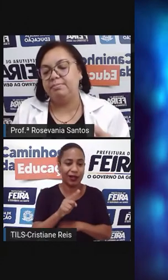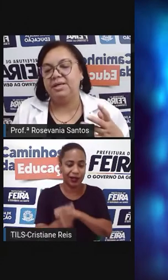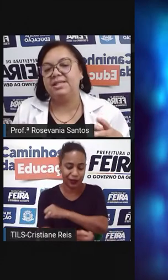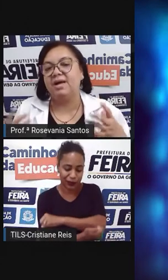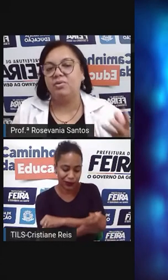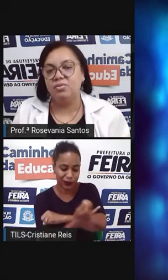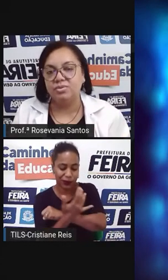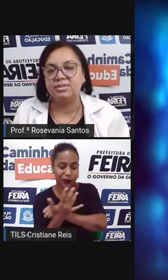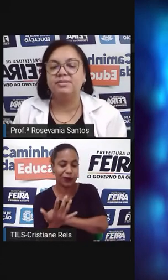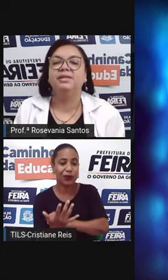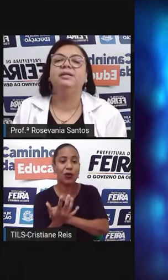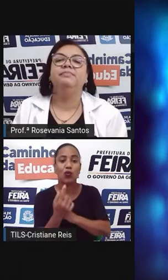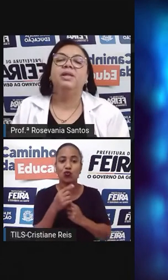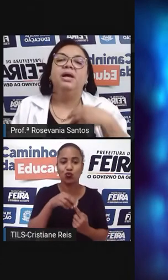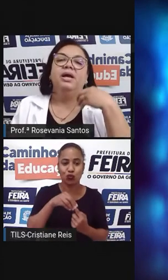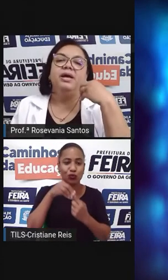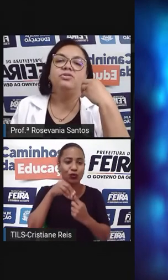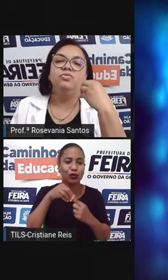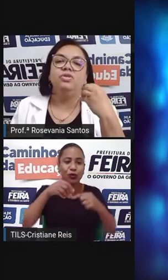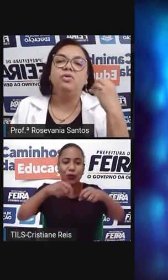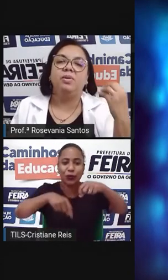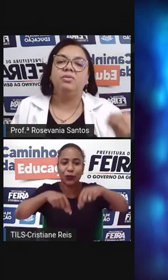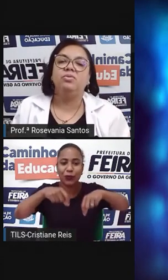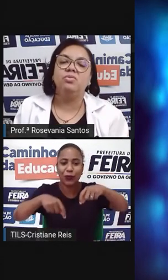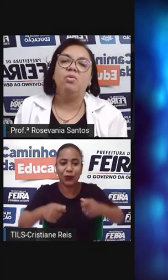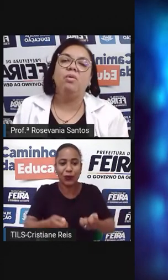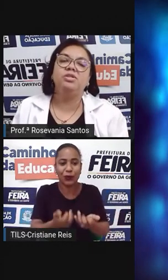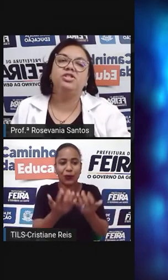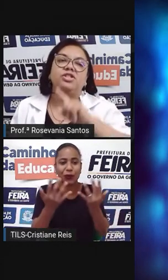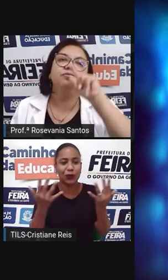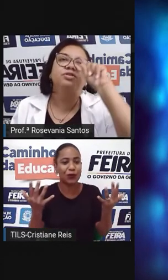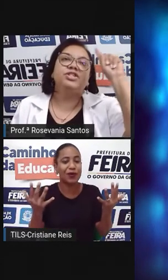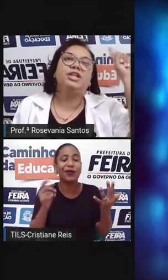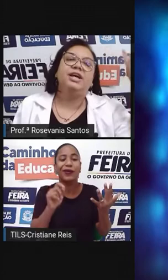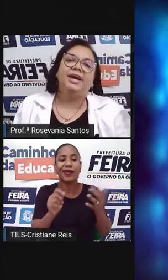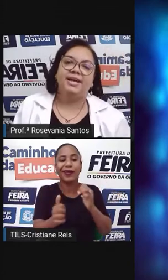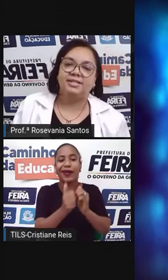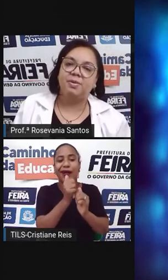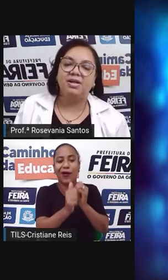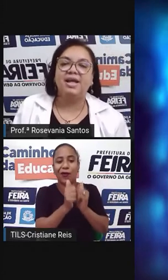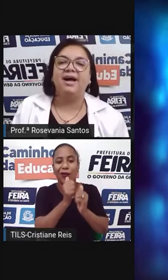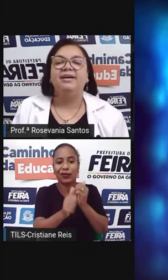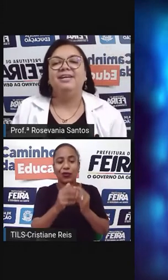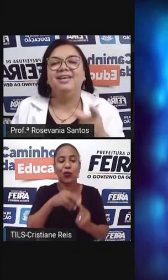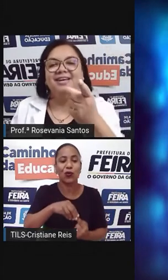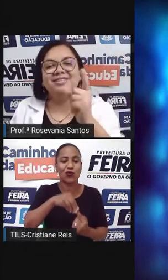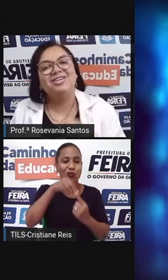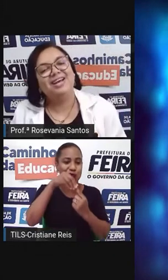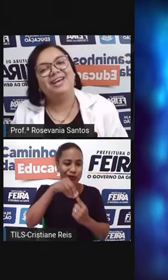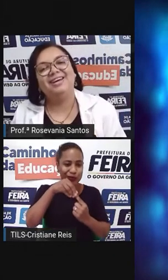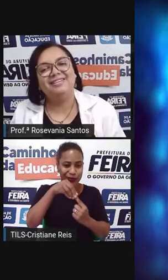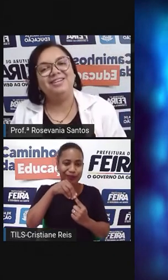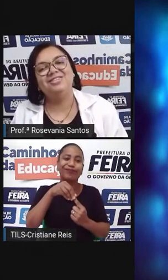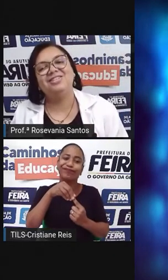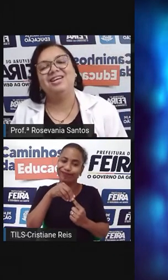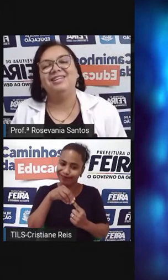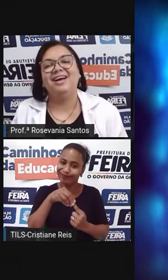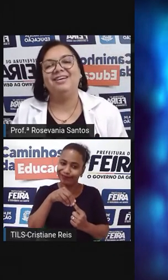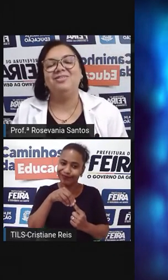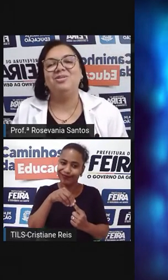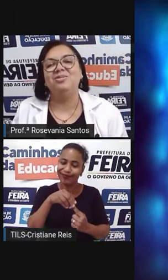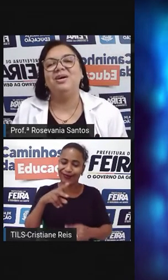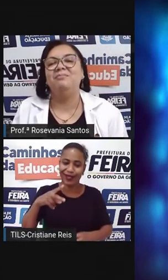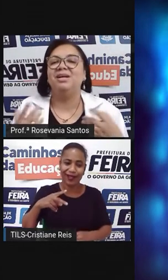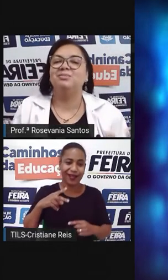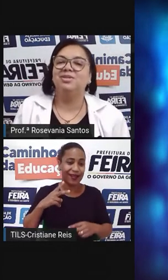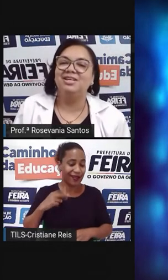planta arroz, né? de um único produto com o objetivo de exportar, que essa já é a característica da